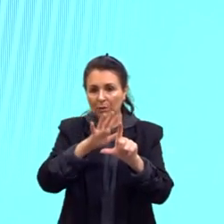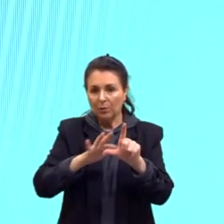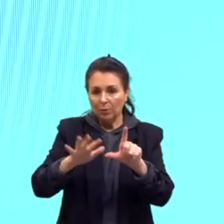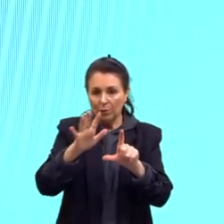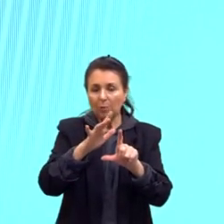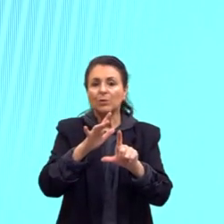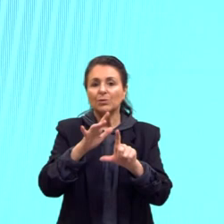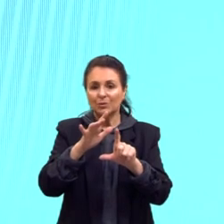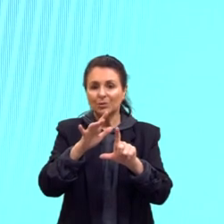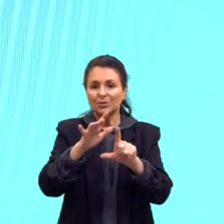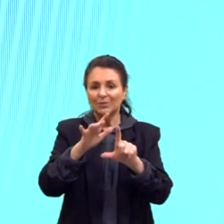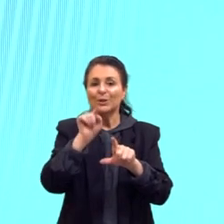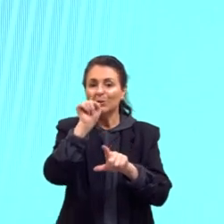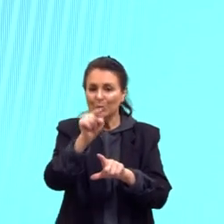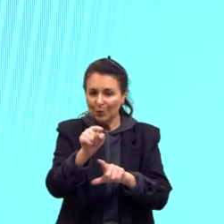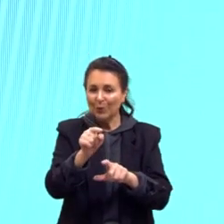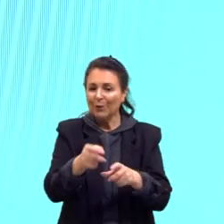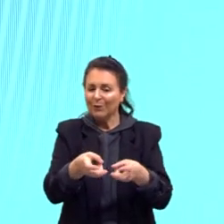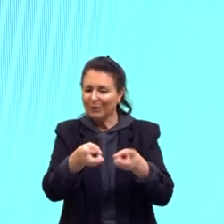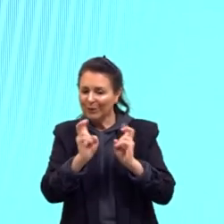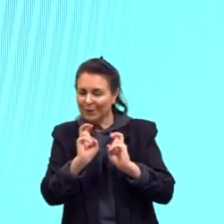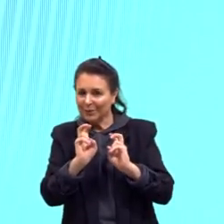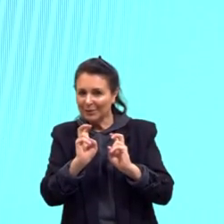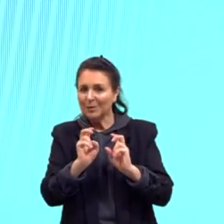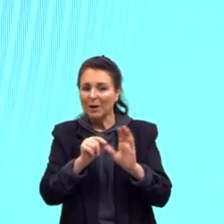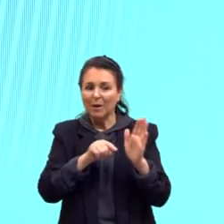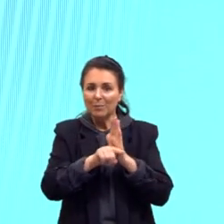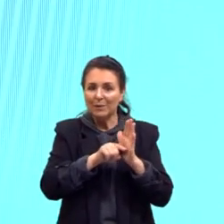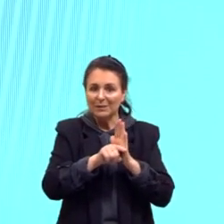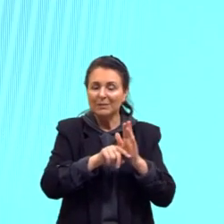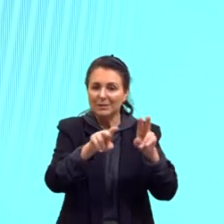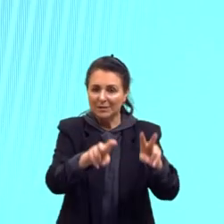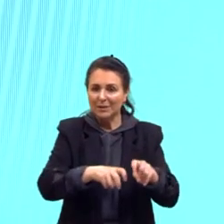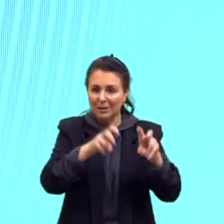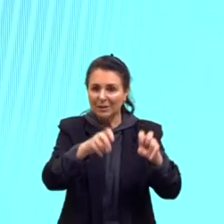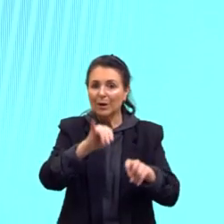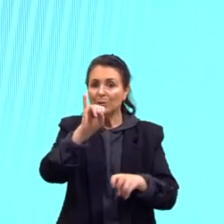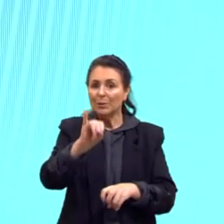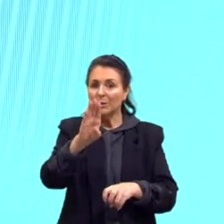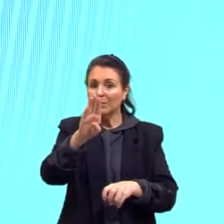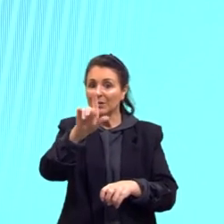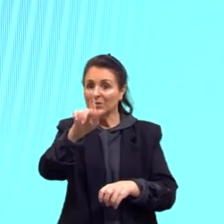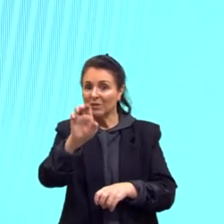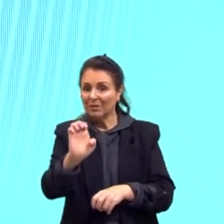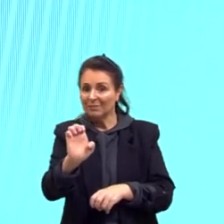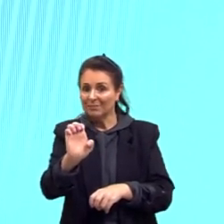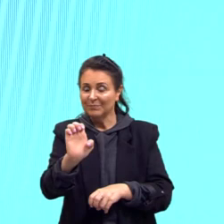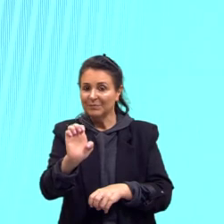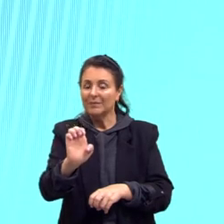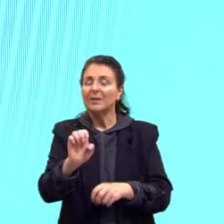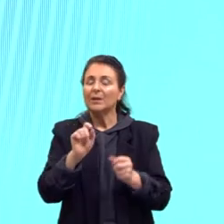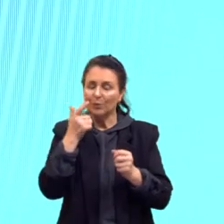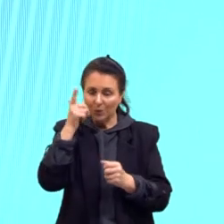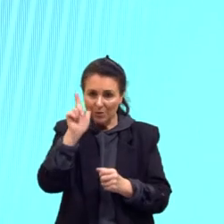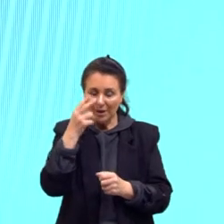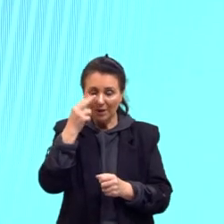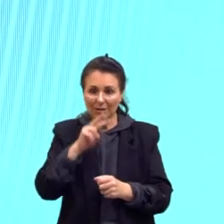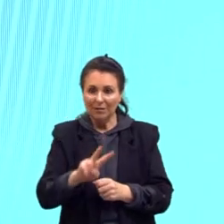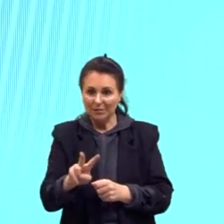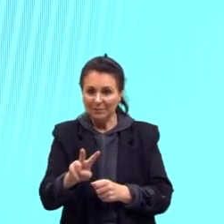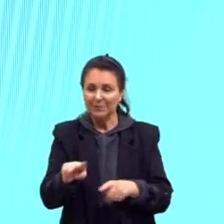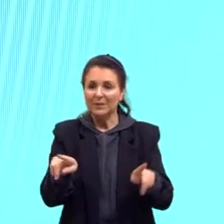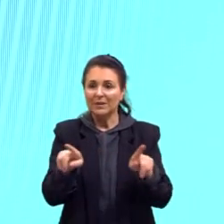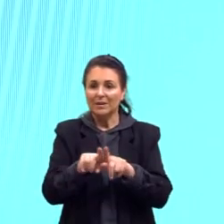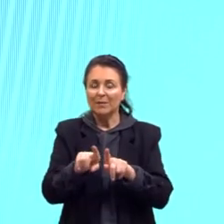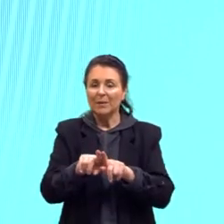vai te transferir pro nosso Censo Agrário do IBGE, e aí tu vai conseguir fazer todas essas questões. E aí eu trago algumas,